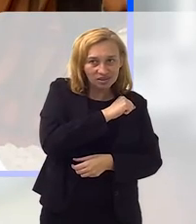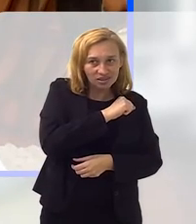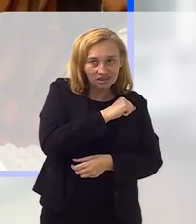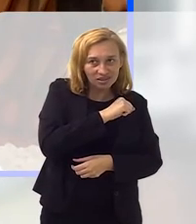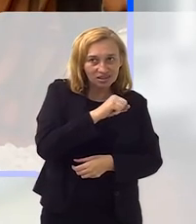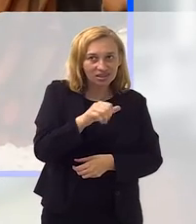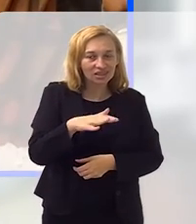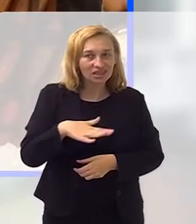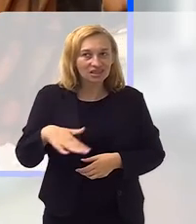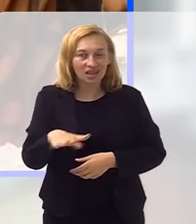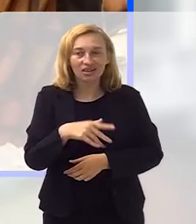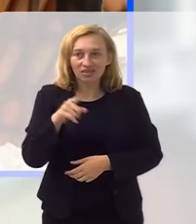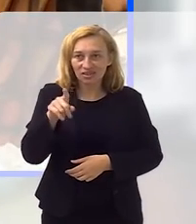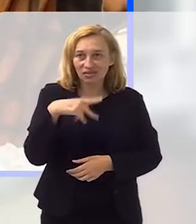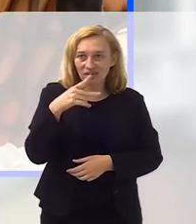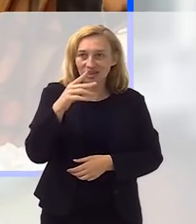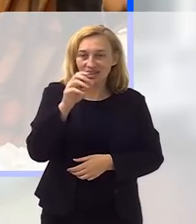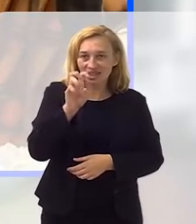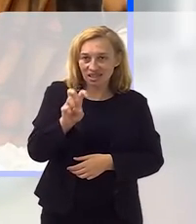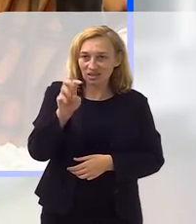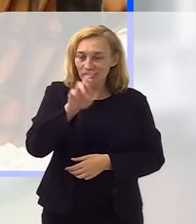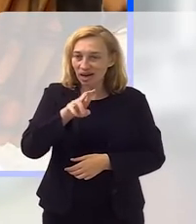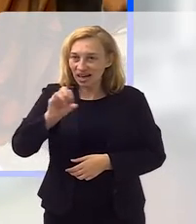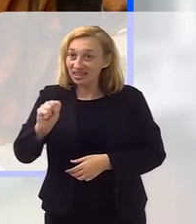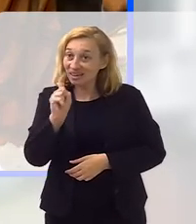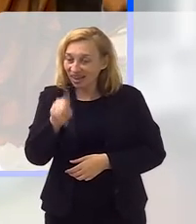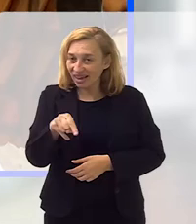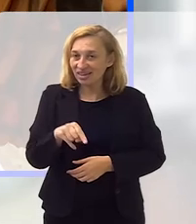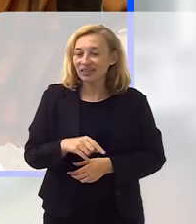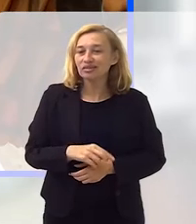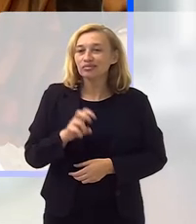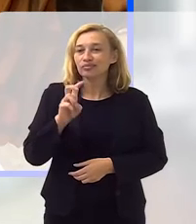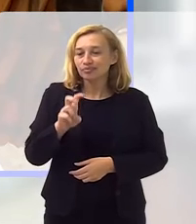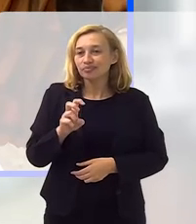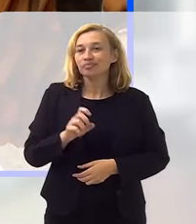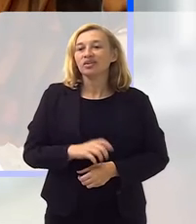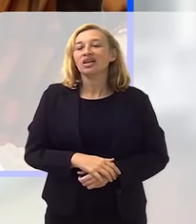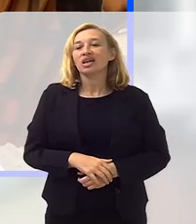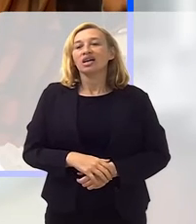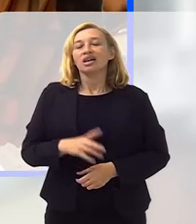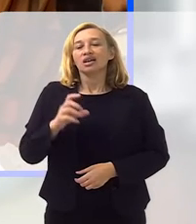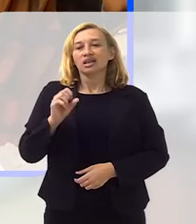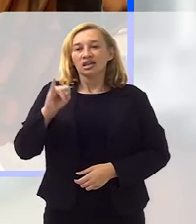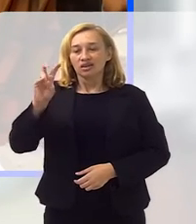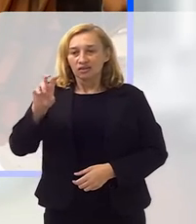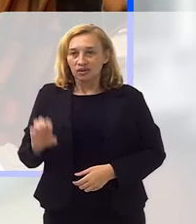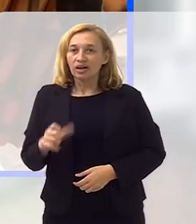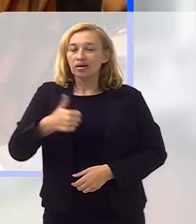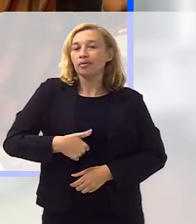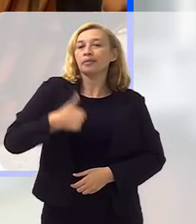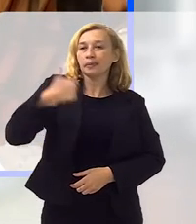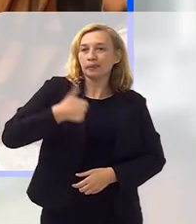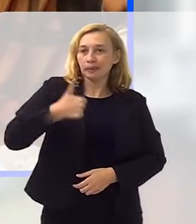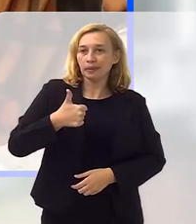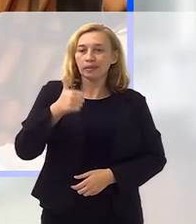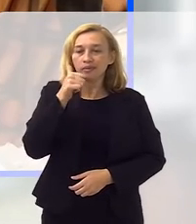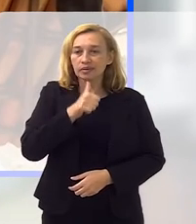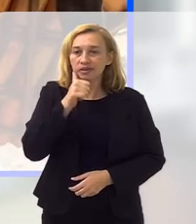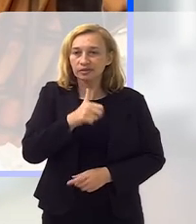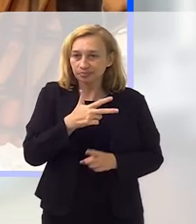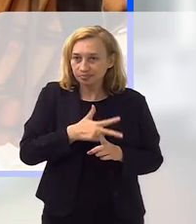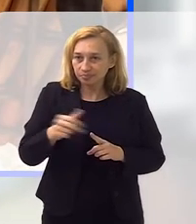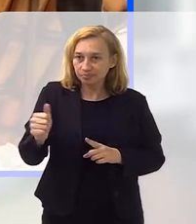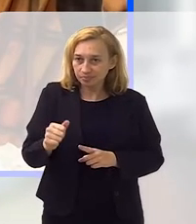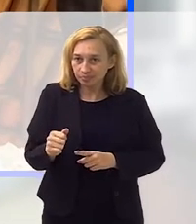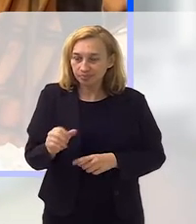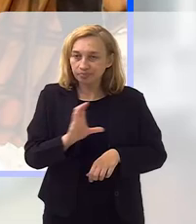bem rapidinho, Natália, no que você disse sobre os cinco bailes, então é isso, assim, com os cinco bailes, Dona Ivone se torna a primeira mulher